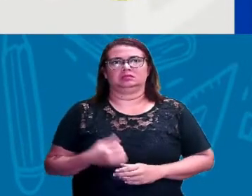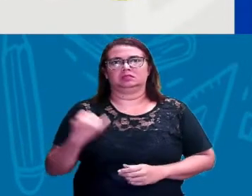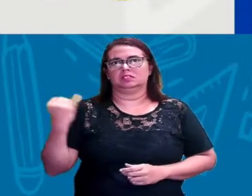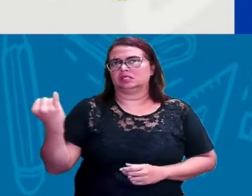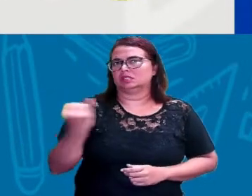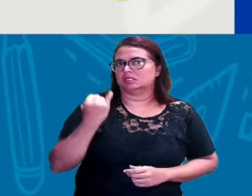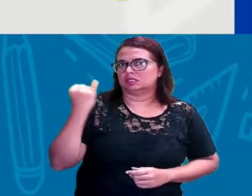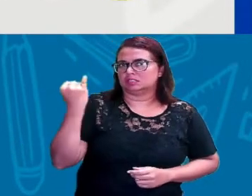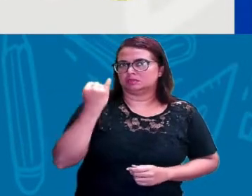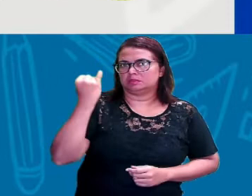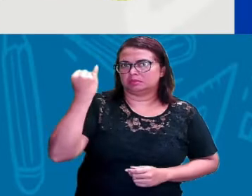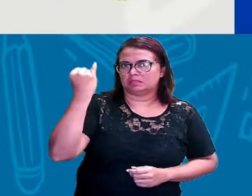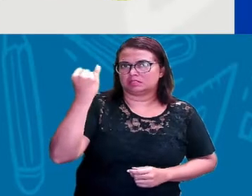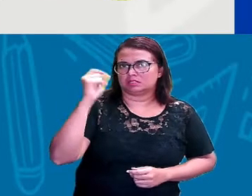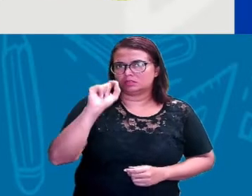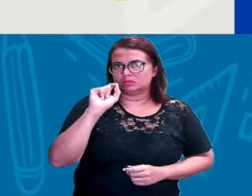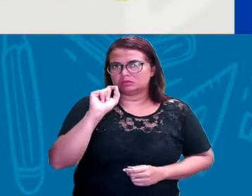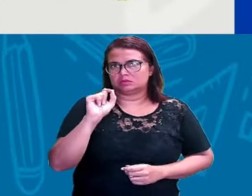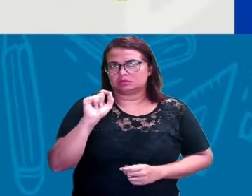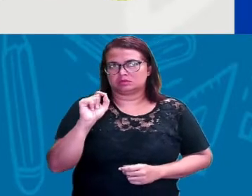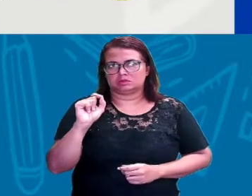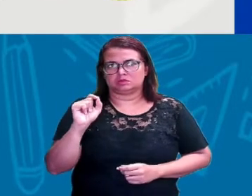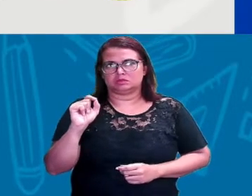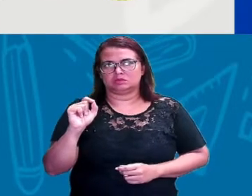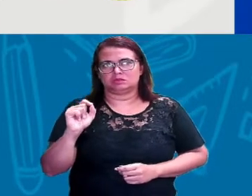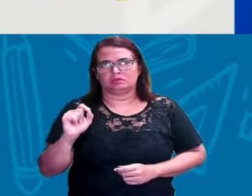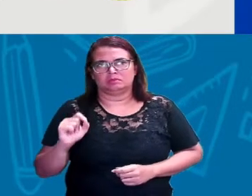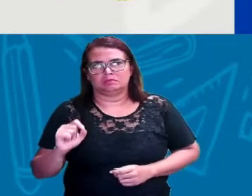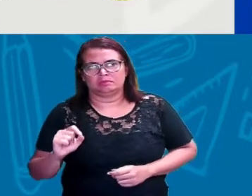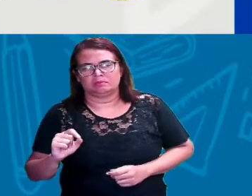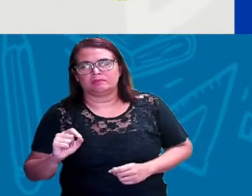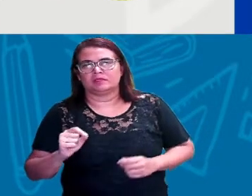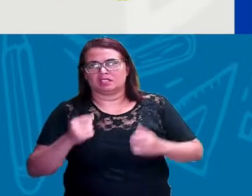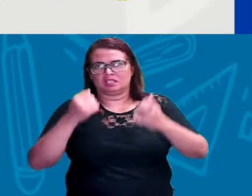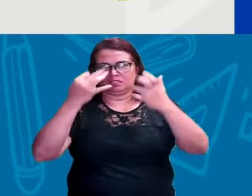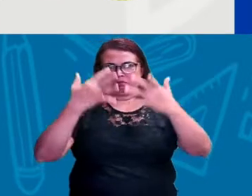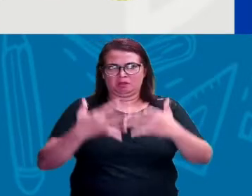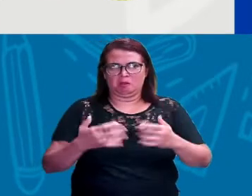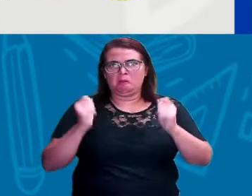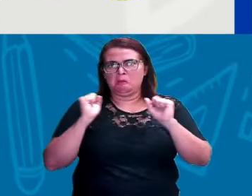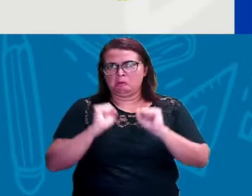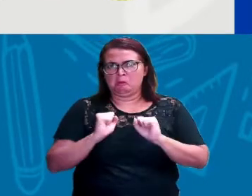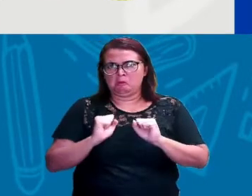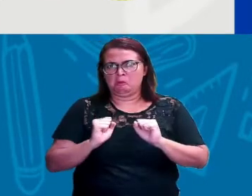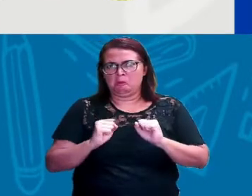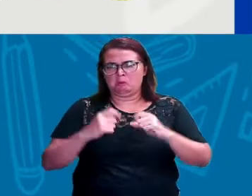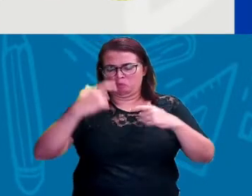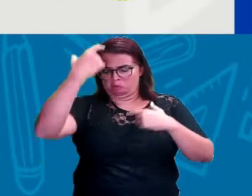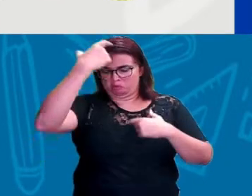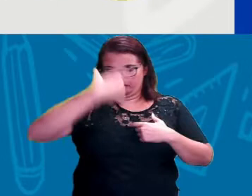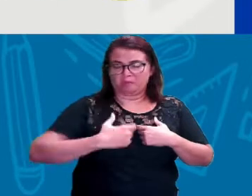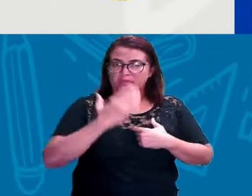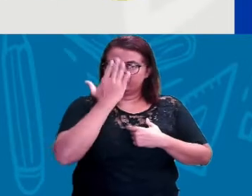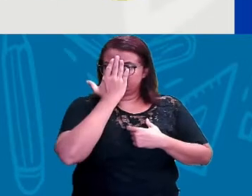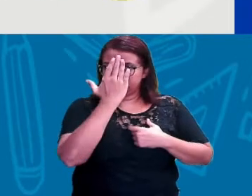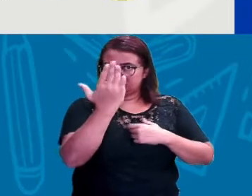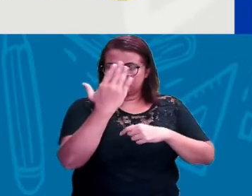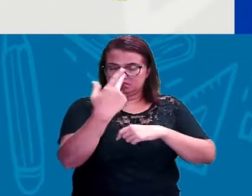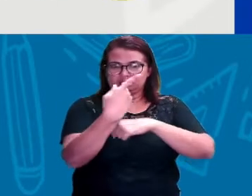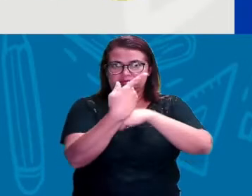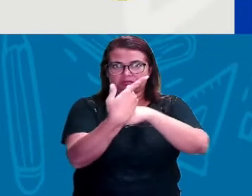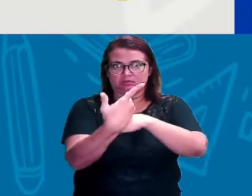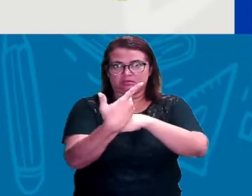liga nisso, prestem atenção aos termos. Lembra aqui que eu falei que eu posso ficar, estou em frente à câmera